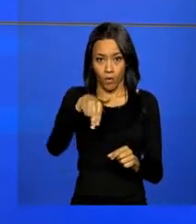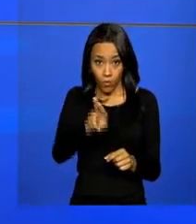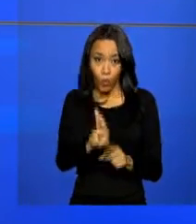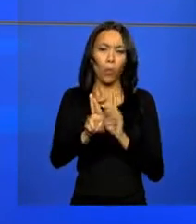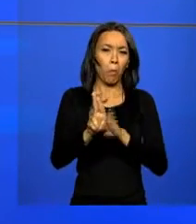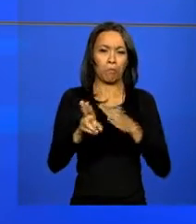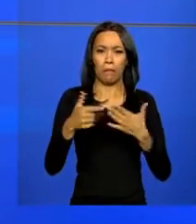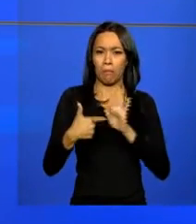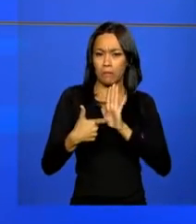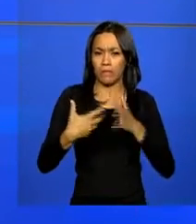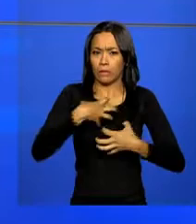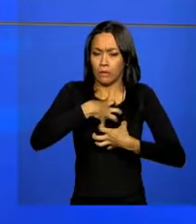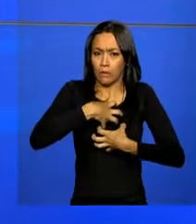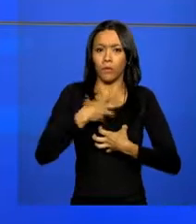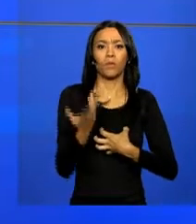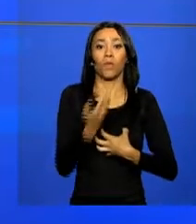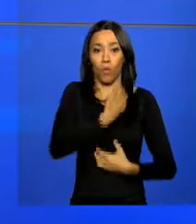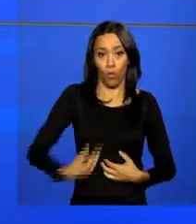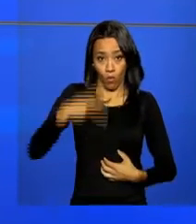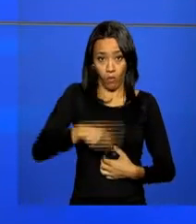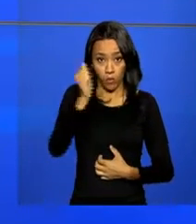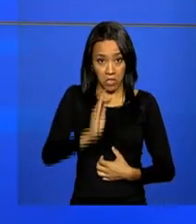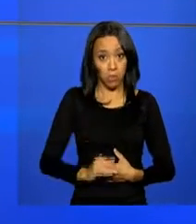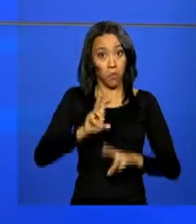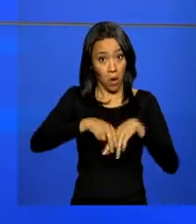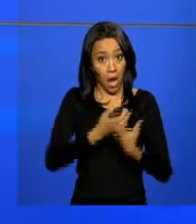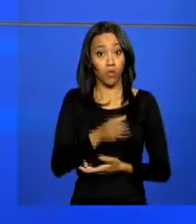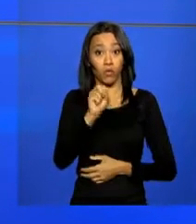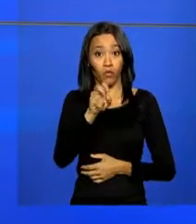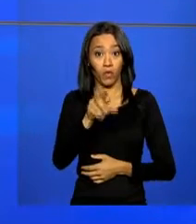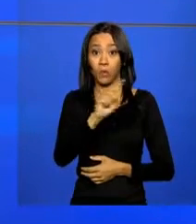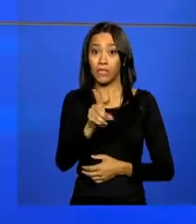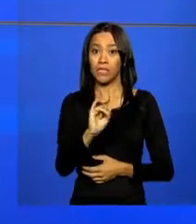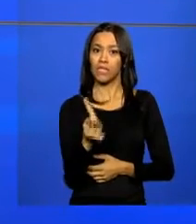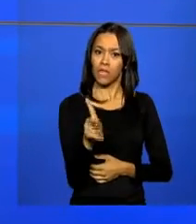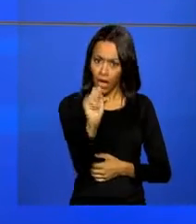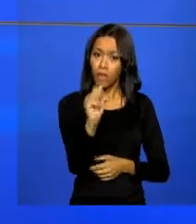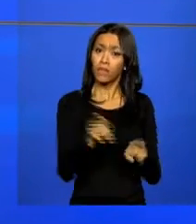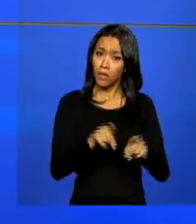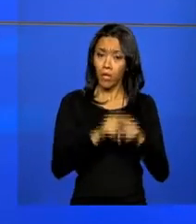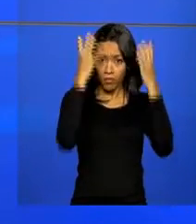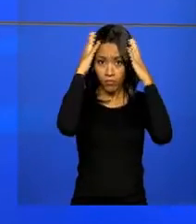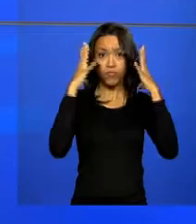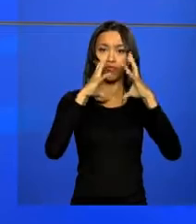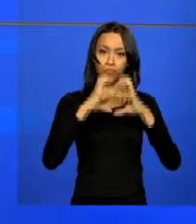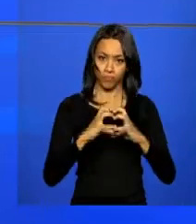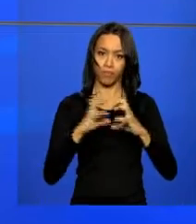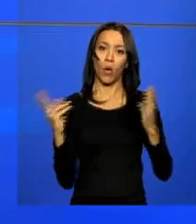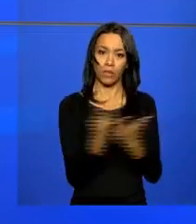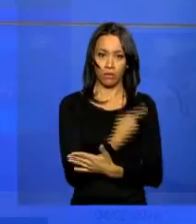solidariedade à população e ao governo brasileiro pelo enfrentamento ao vírus Zika e também aos casos de microcefalia no país.